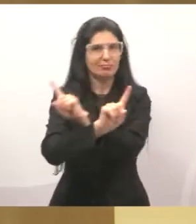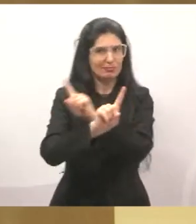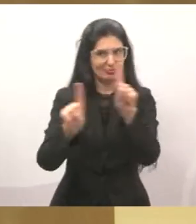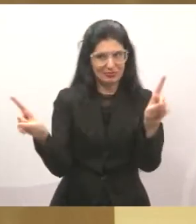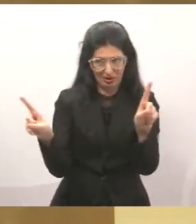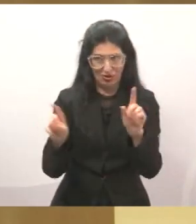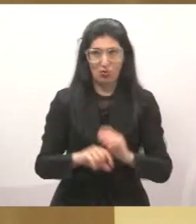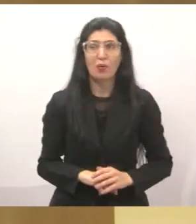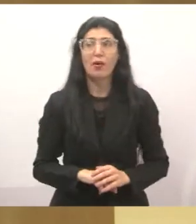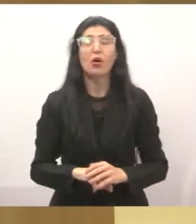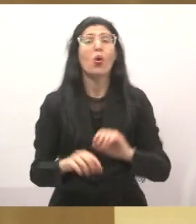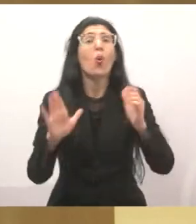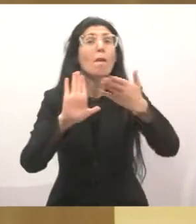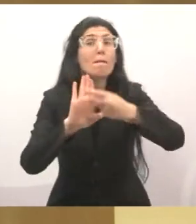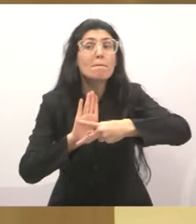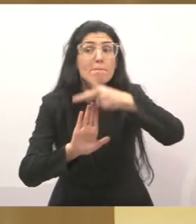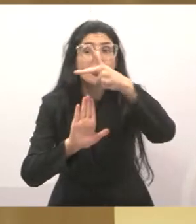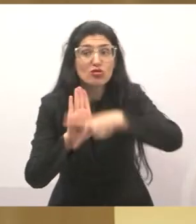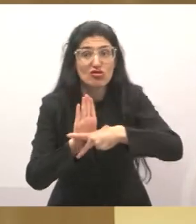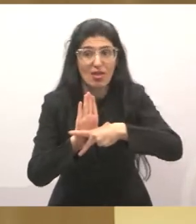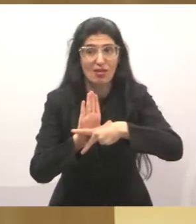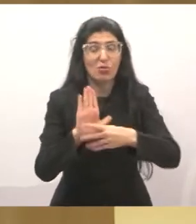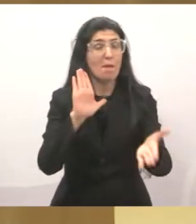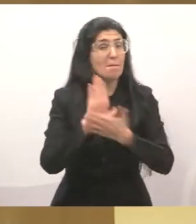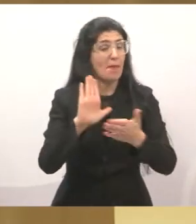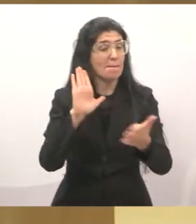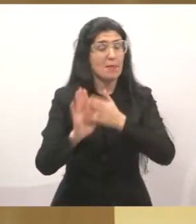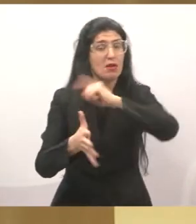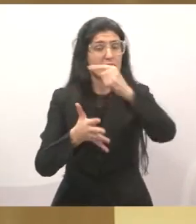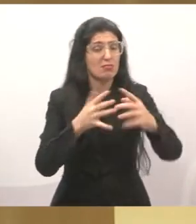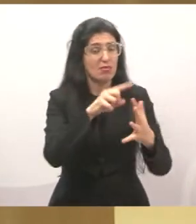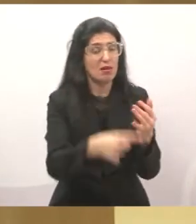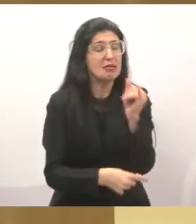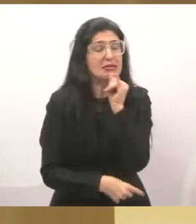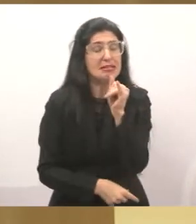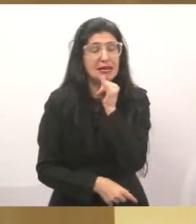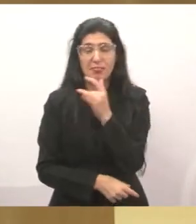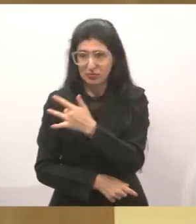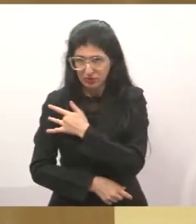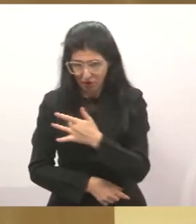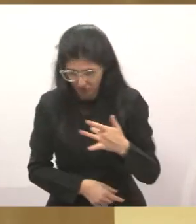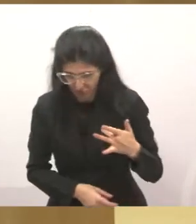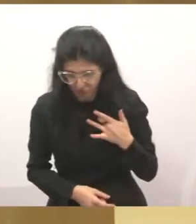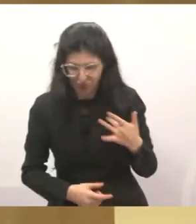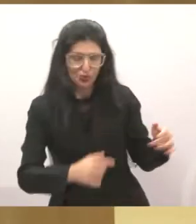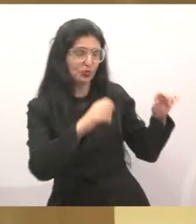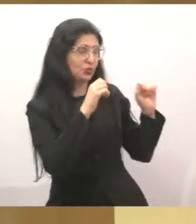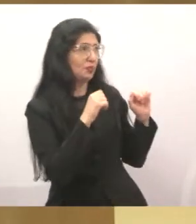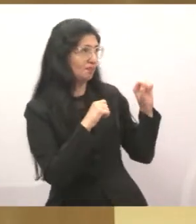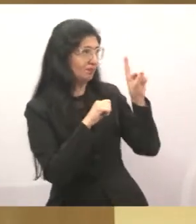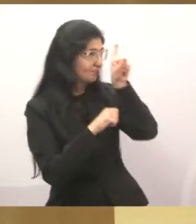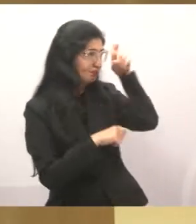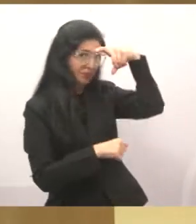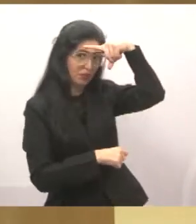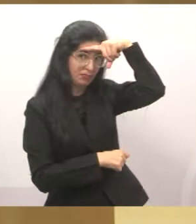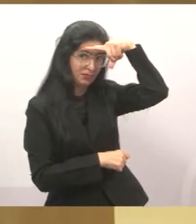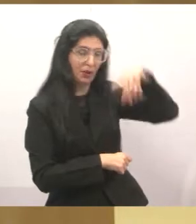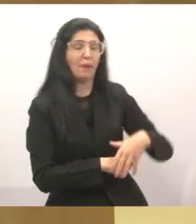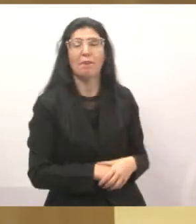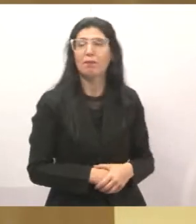programas, aos projetos. Por exemplo, a saúde, ela tem vários programas, né?